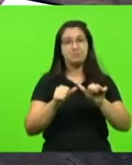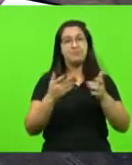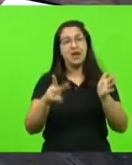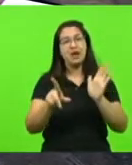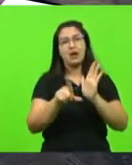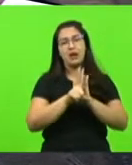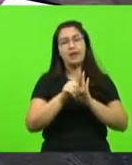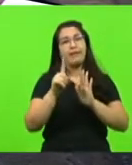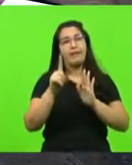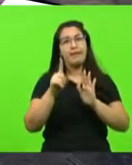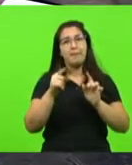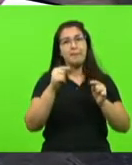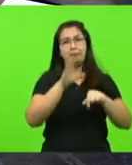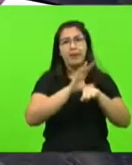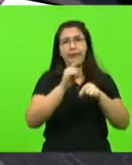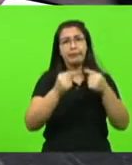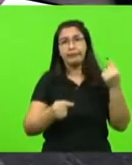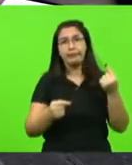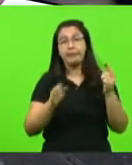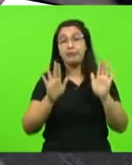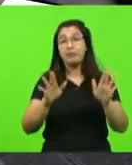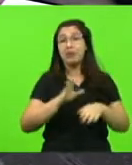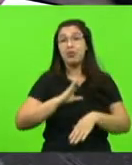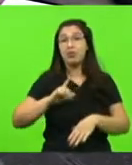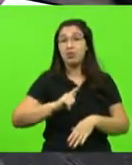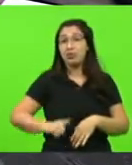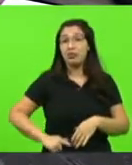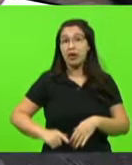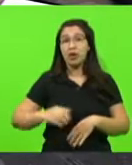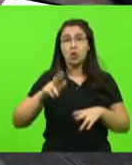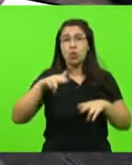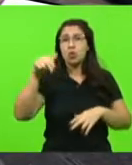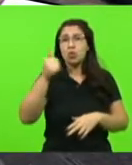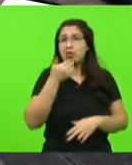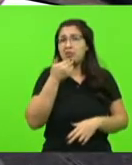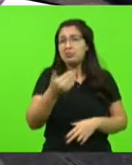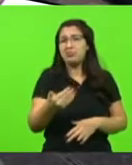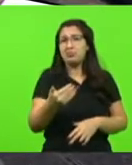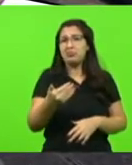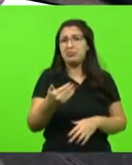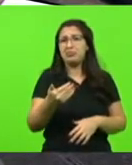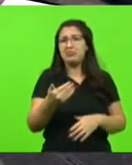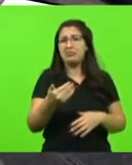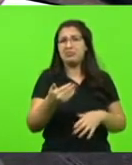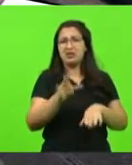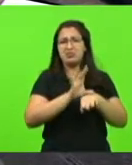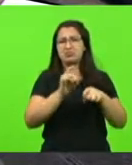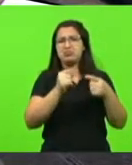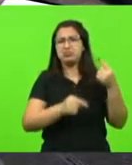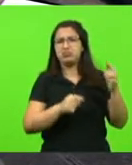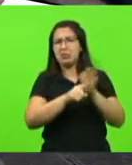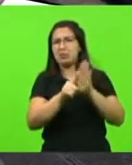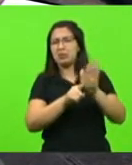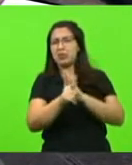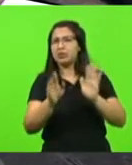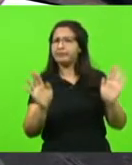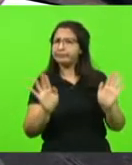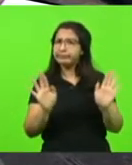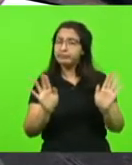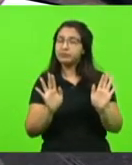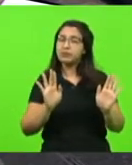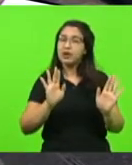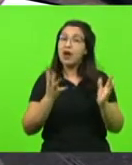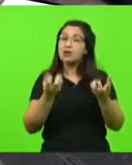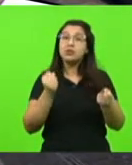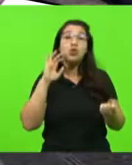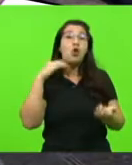é inconstitucional. Entretanto, o governo nunca pediu a inconstitucionalidade desse projeto de lei. Então, o governo aceitou até agora esse